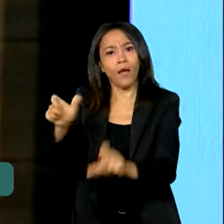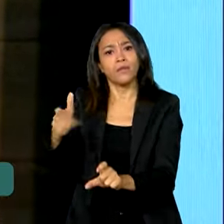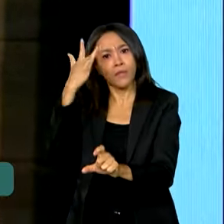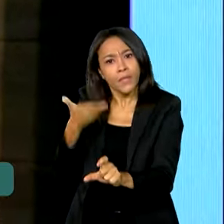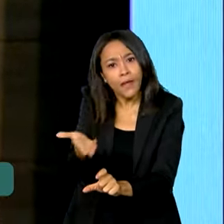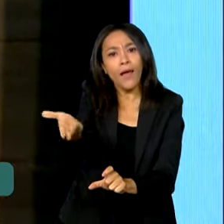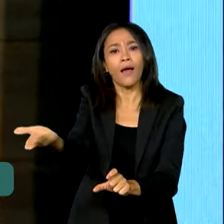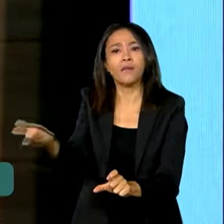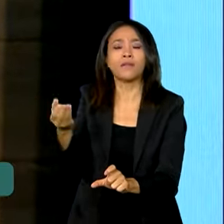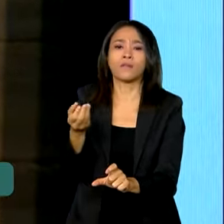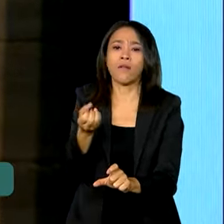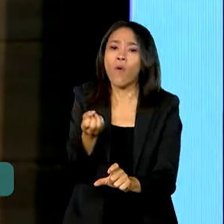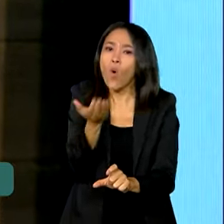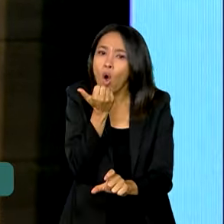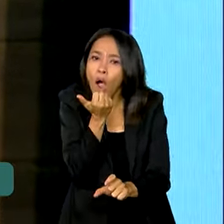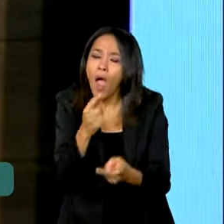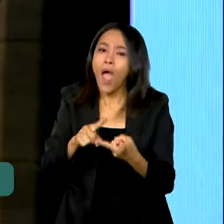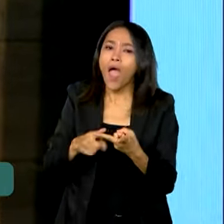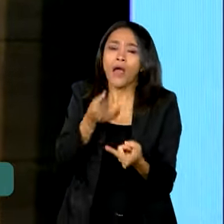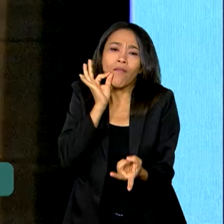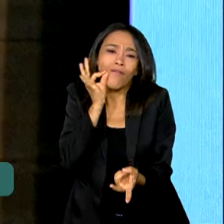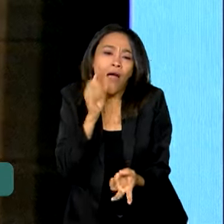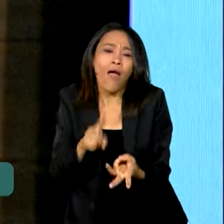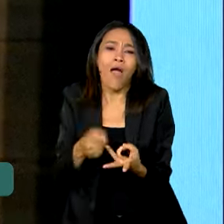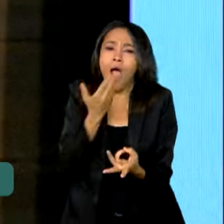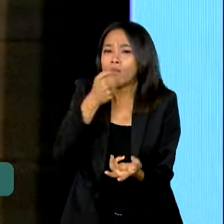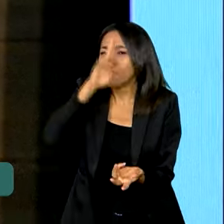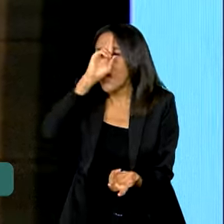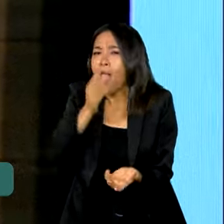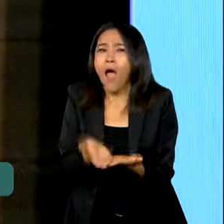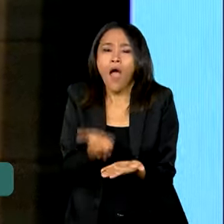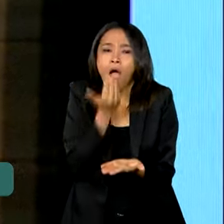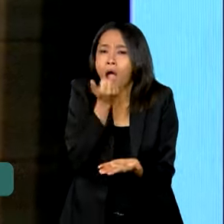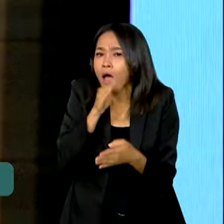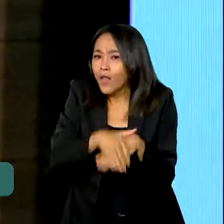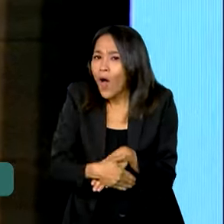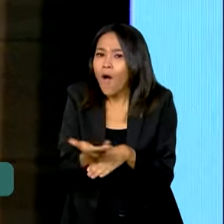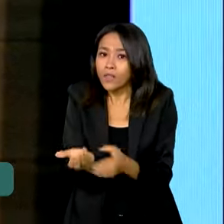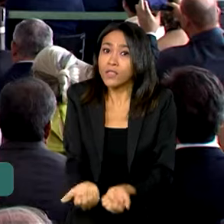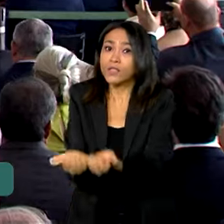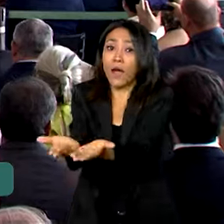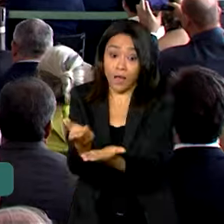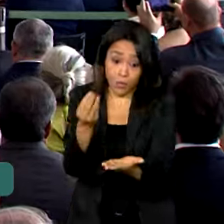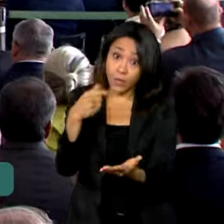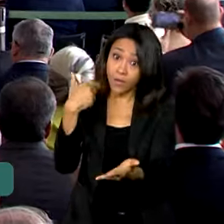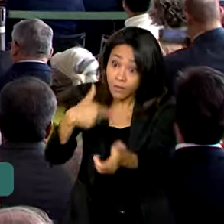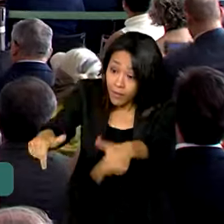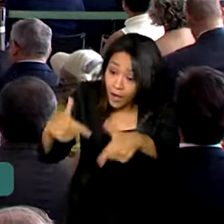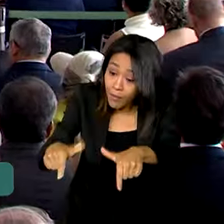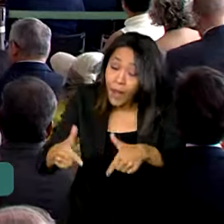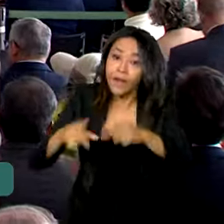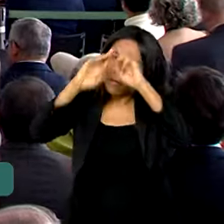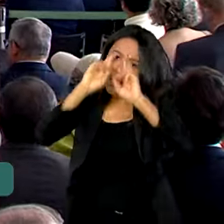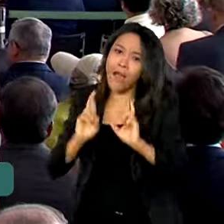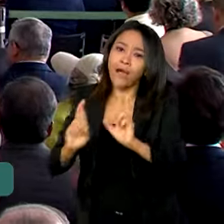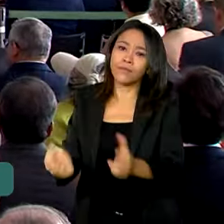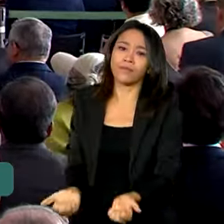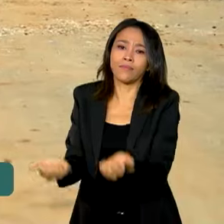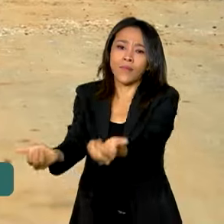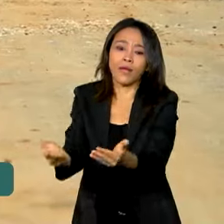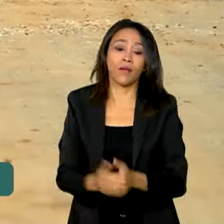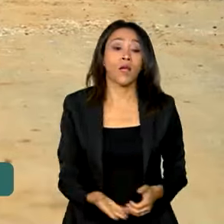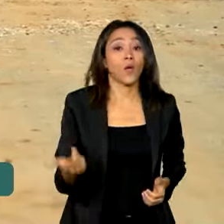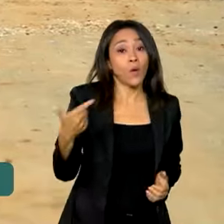comer, elas vão poder tomar café, vão poder almoçar e vão poder jantar, porque emprego é dignidade. O novo PAC Seleções